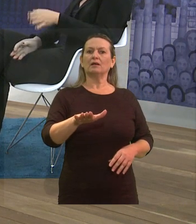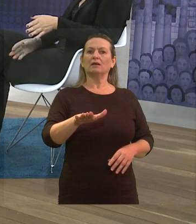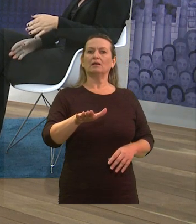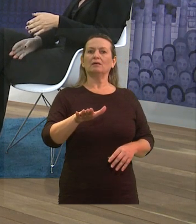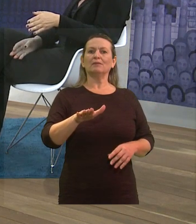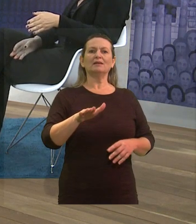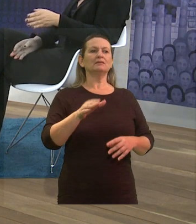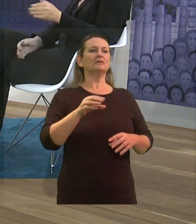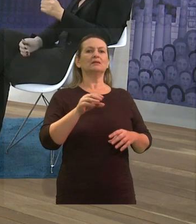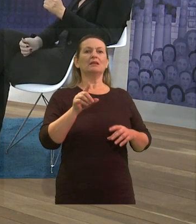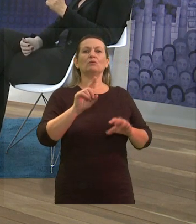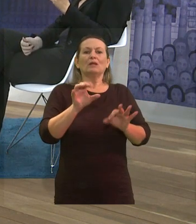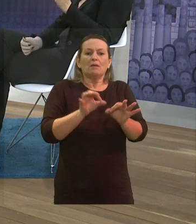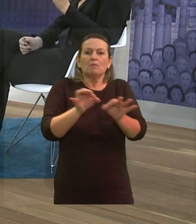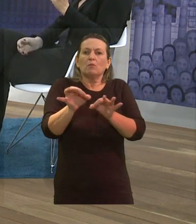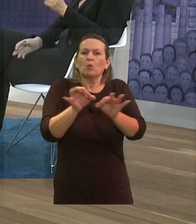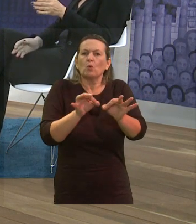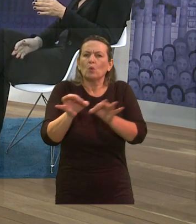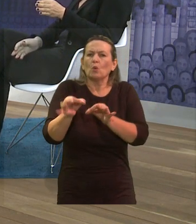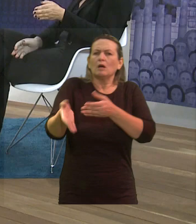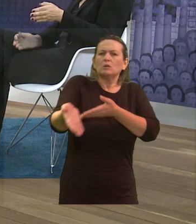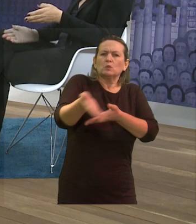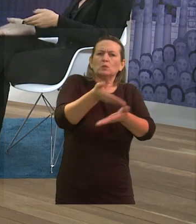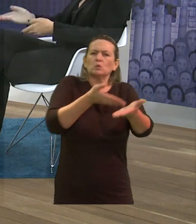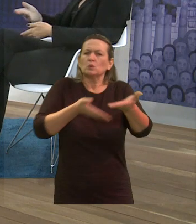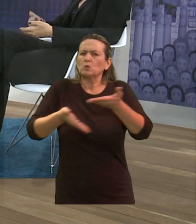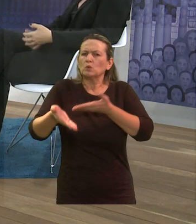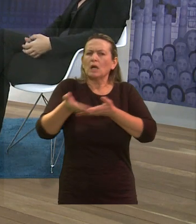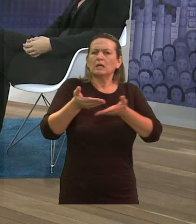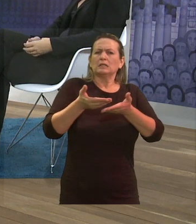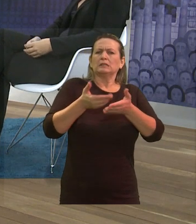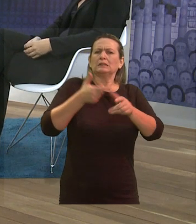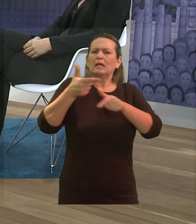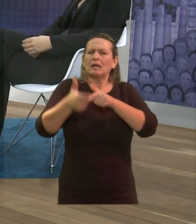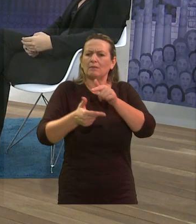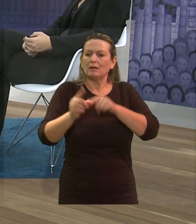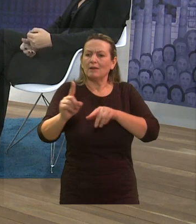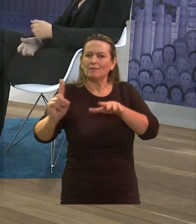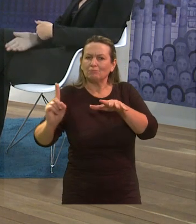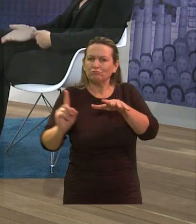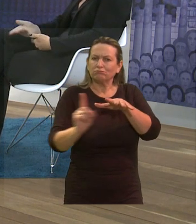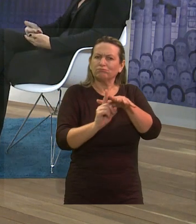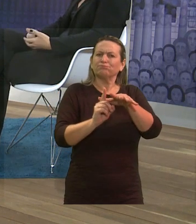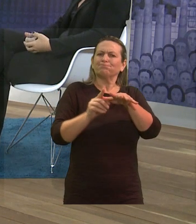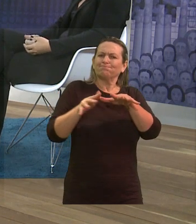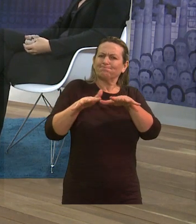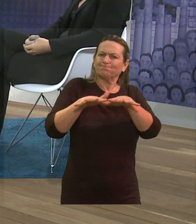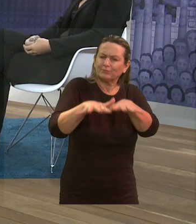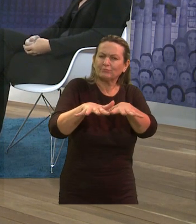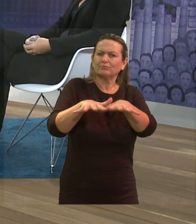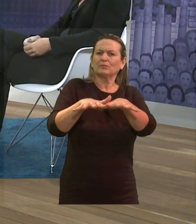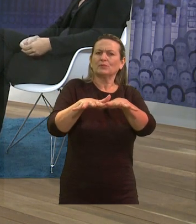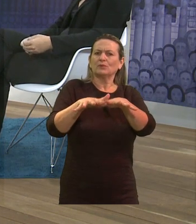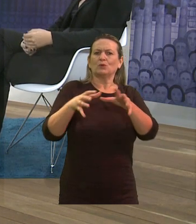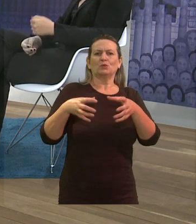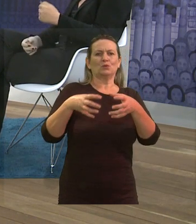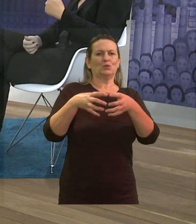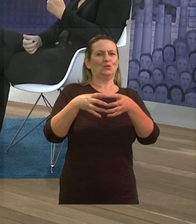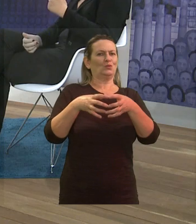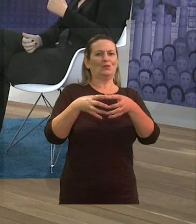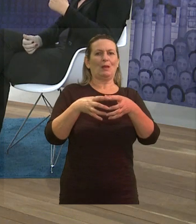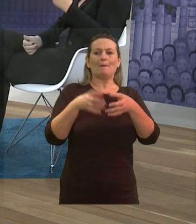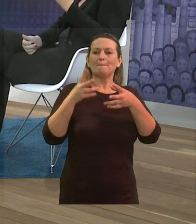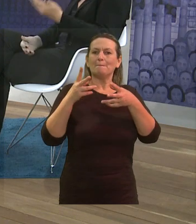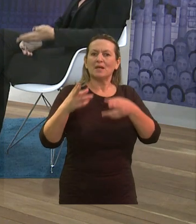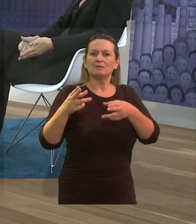ela é invisível, né, não é feito todo um trabalho de integração dessa criança, no sentido de ela ser integrada ao grupo e ter